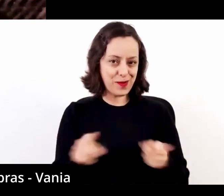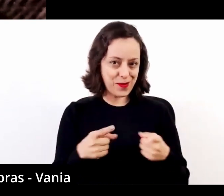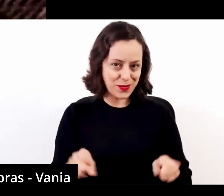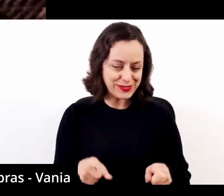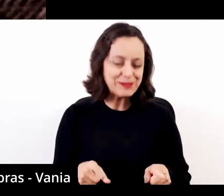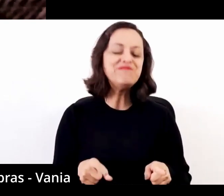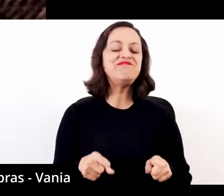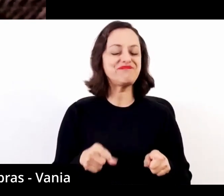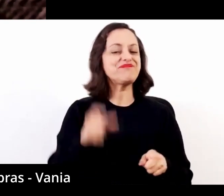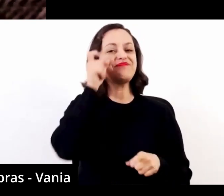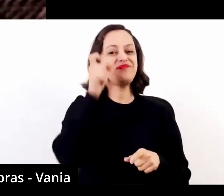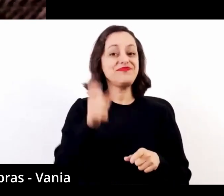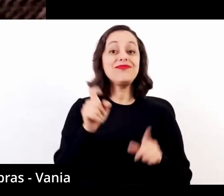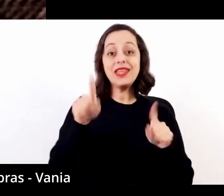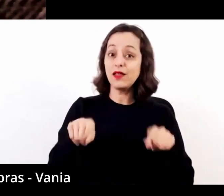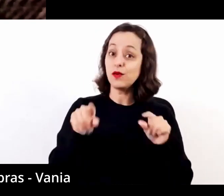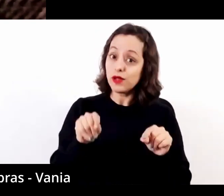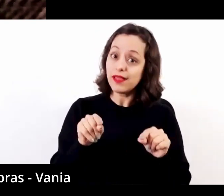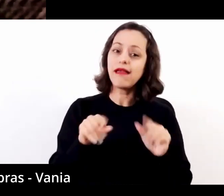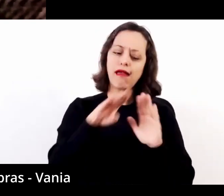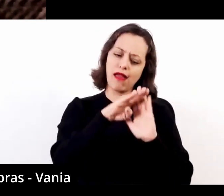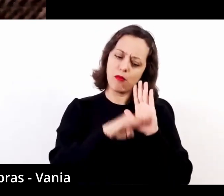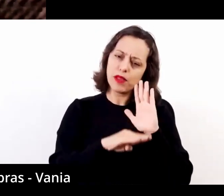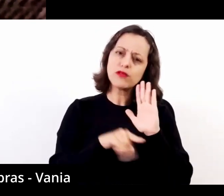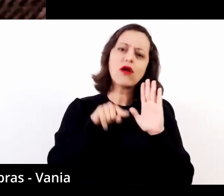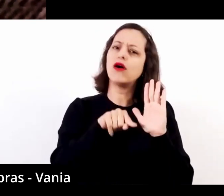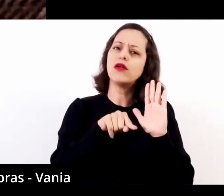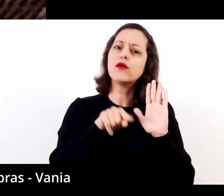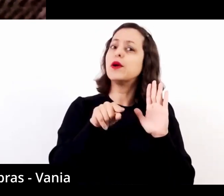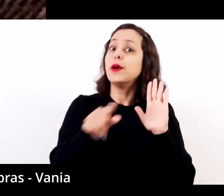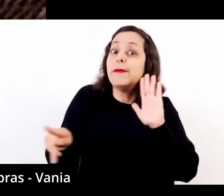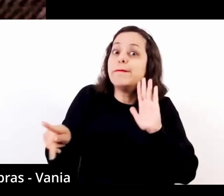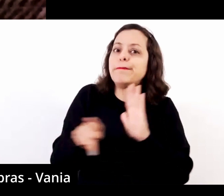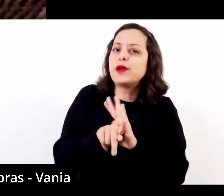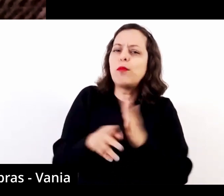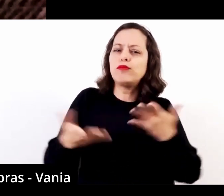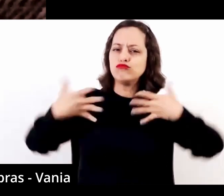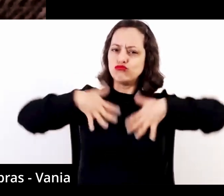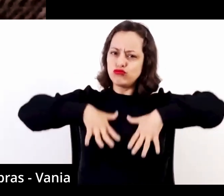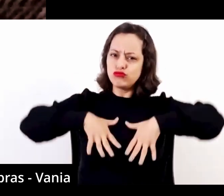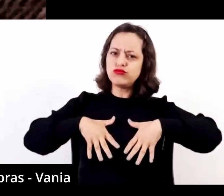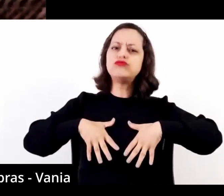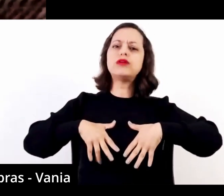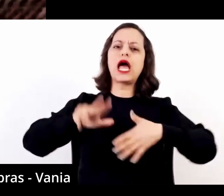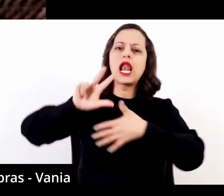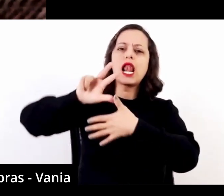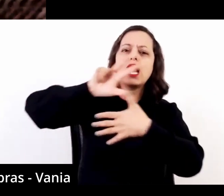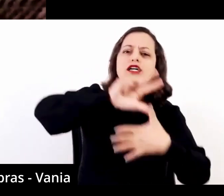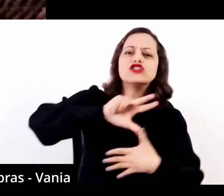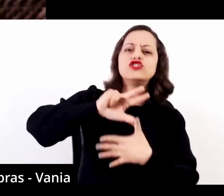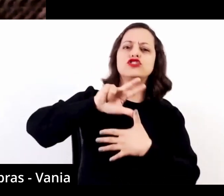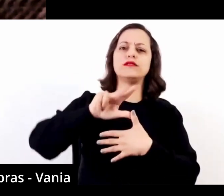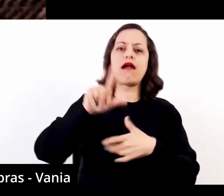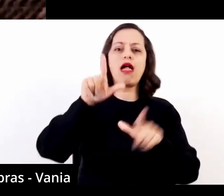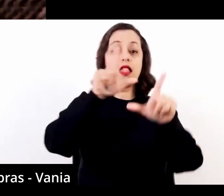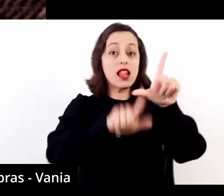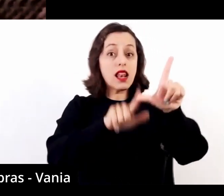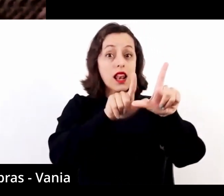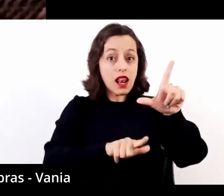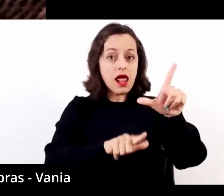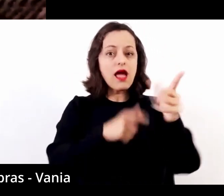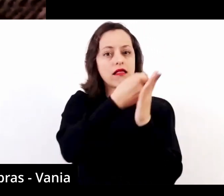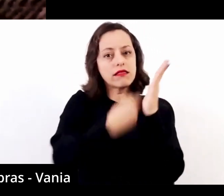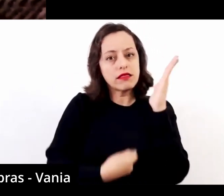acho muito interessante destacar, é que é um repertório todo guiado pela latinidade das letras, dos sons e da cultura